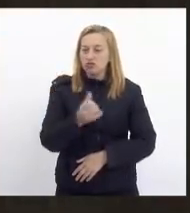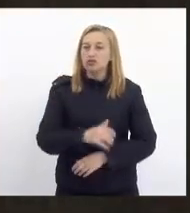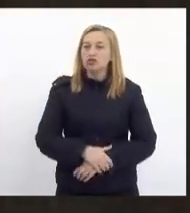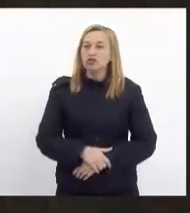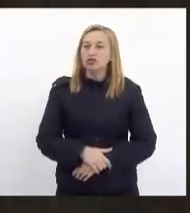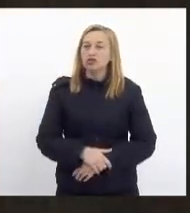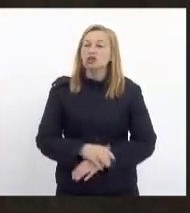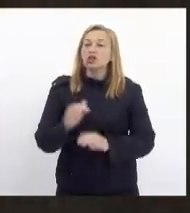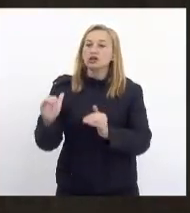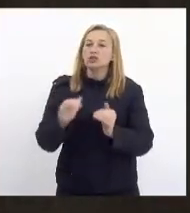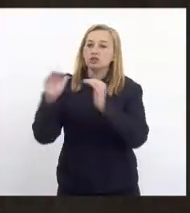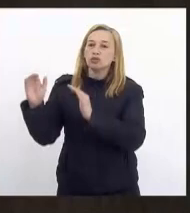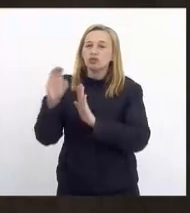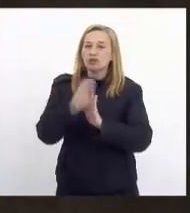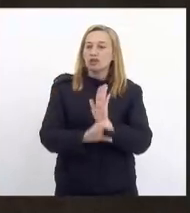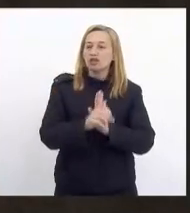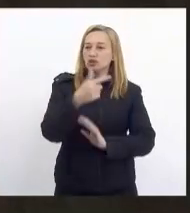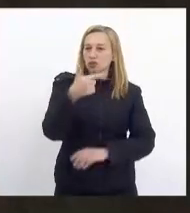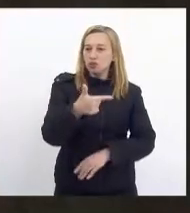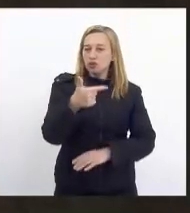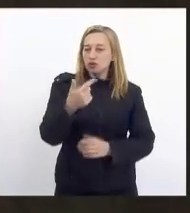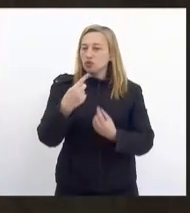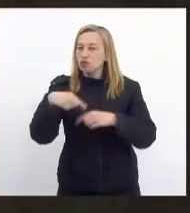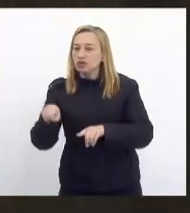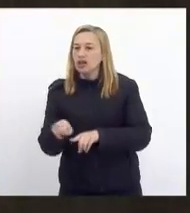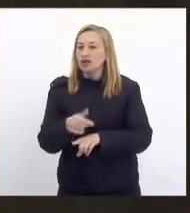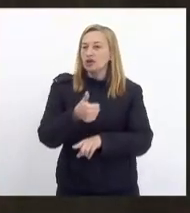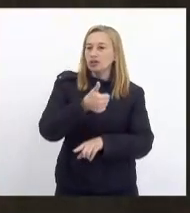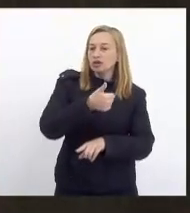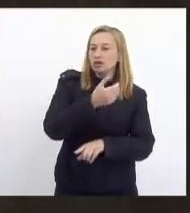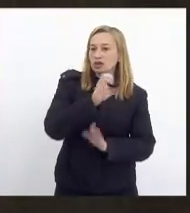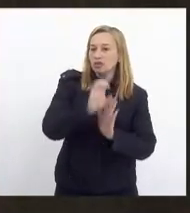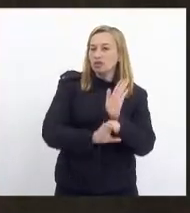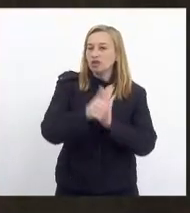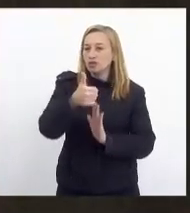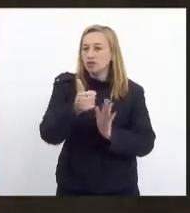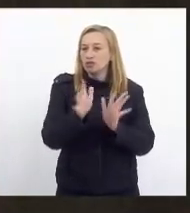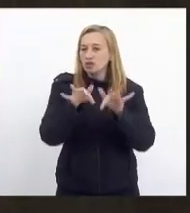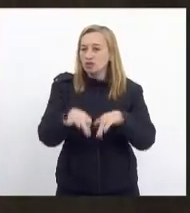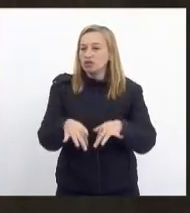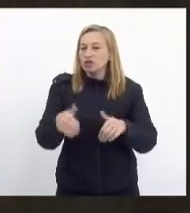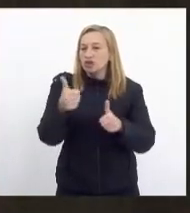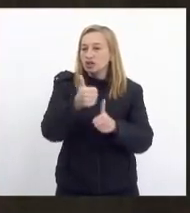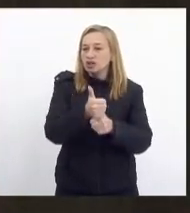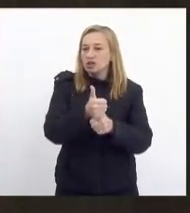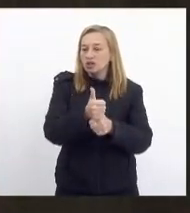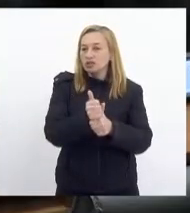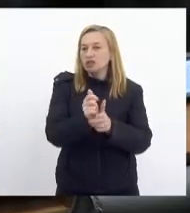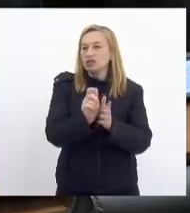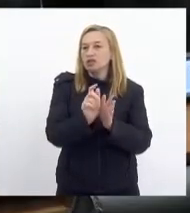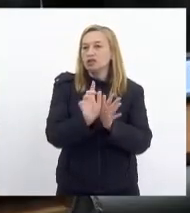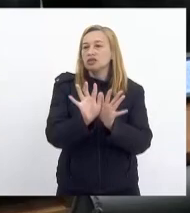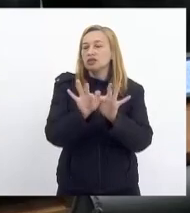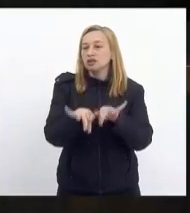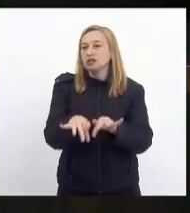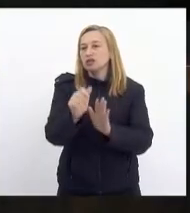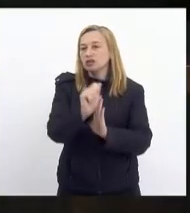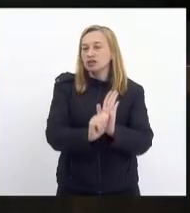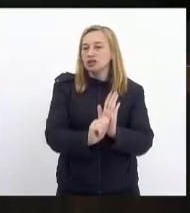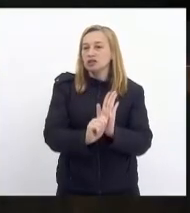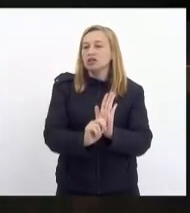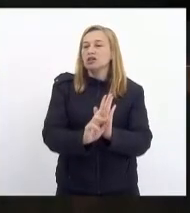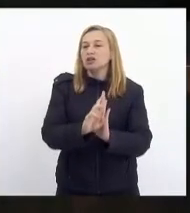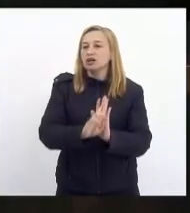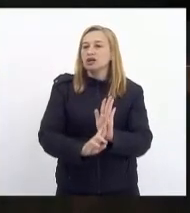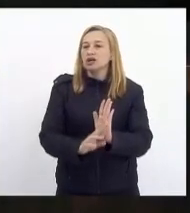favorável com subemenda à emenda 2, contrária à emenda 1, concluindo por substitutivo e pedindo forma final de redação. A presidência